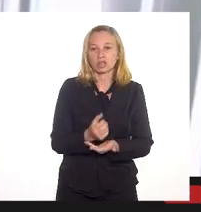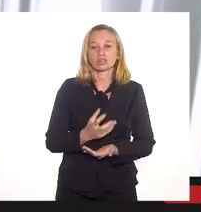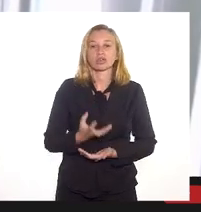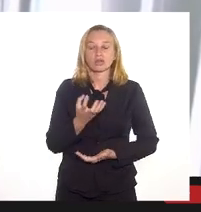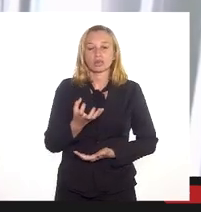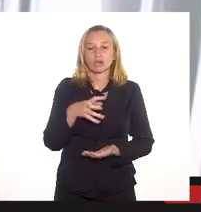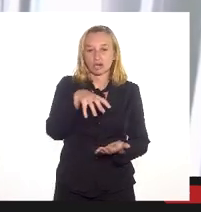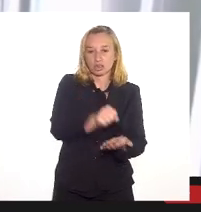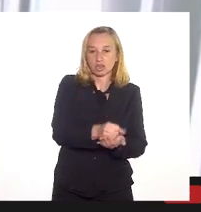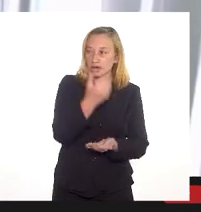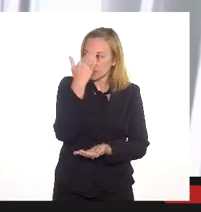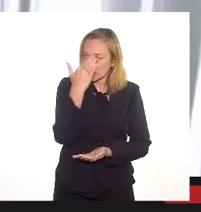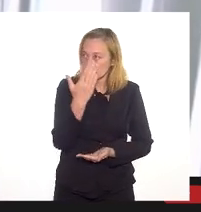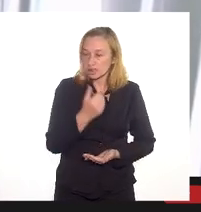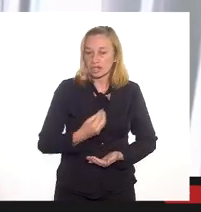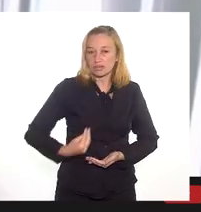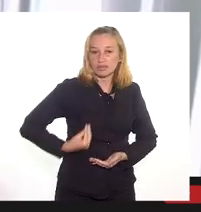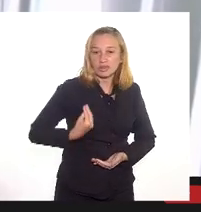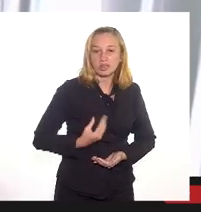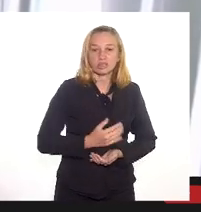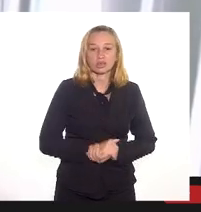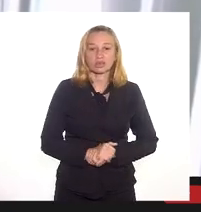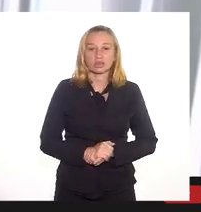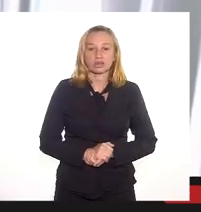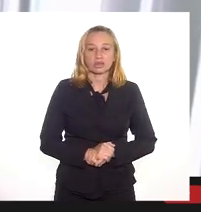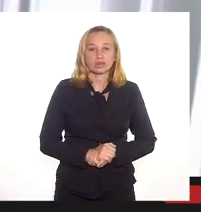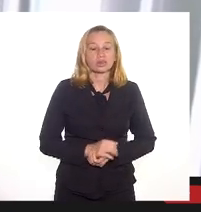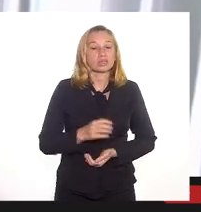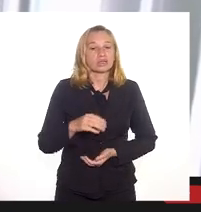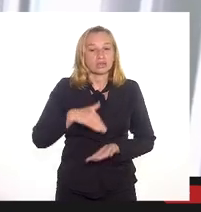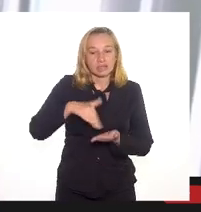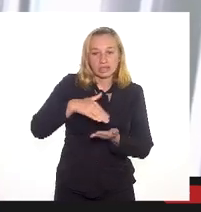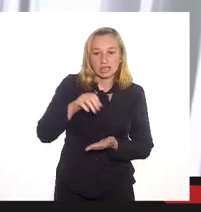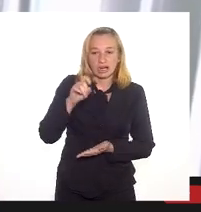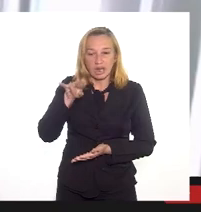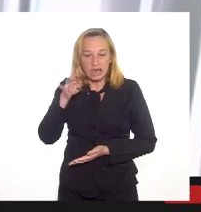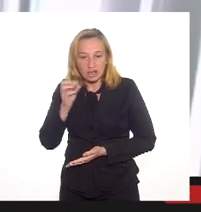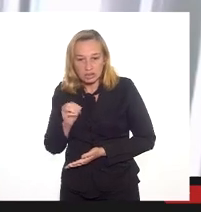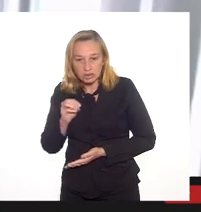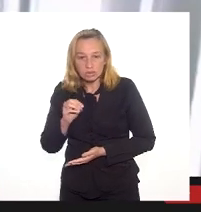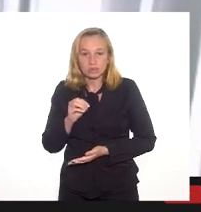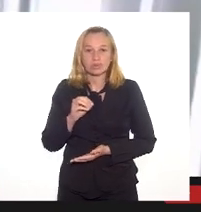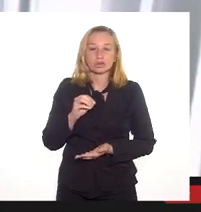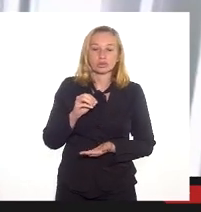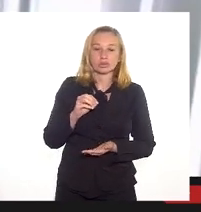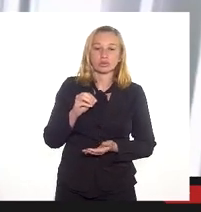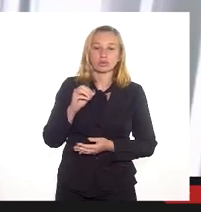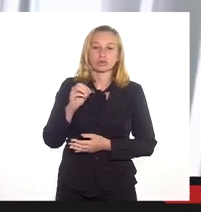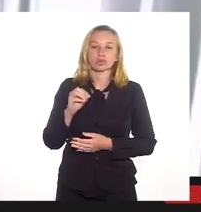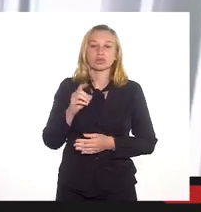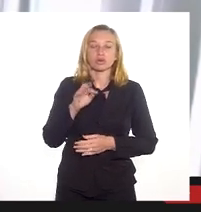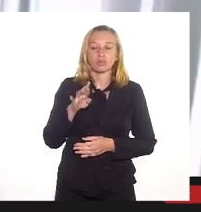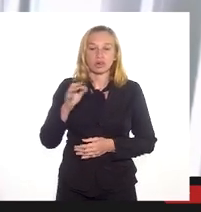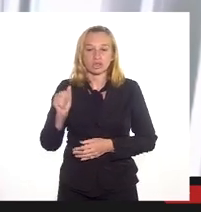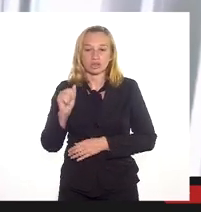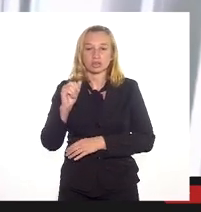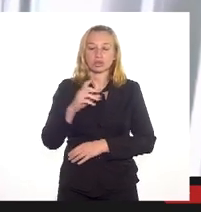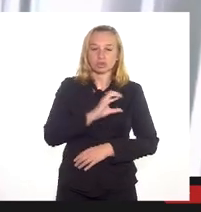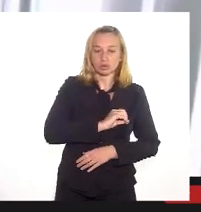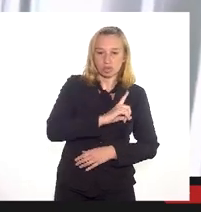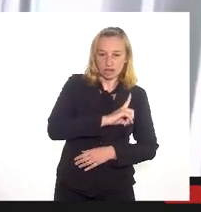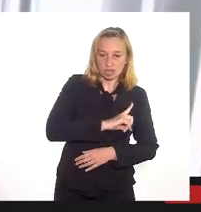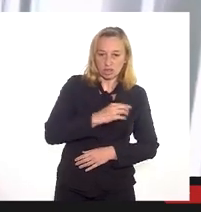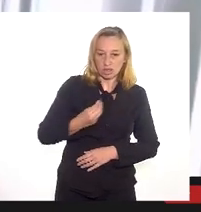quero registrar e agradecer a presença do secretário Leandro Guimarães, secretário de Urbanismo de Duque de Caxias, cuja